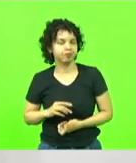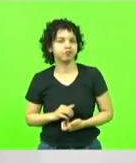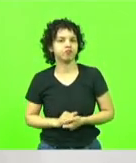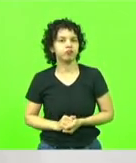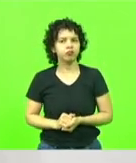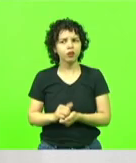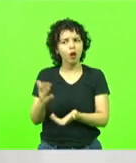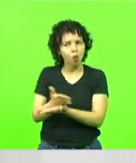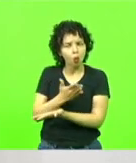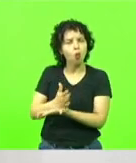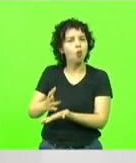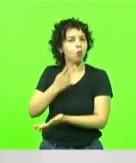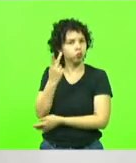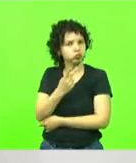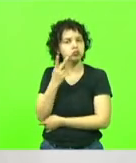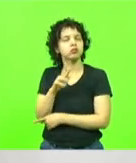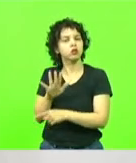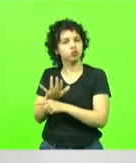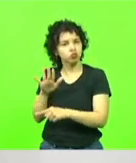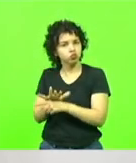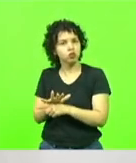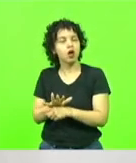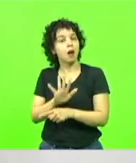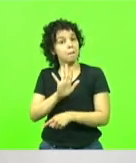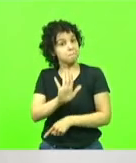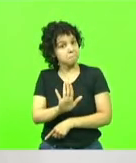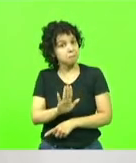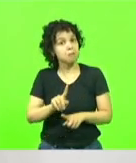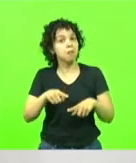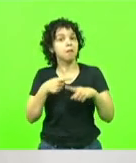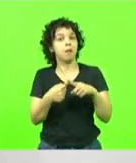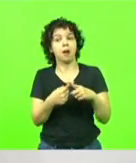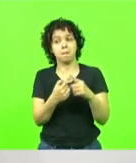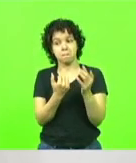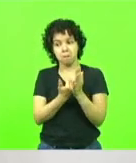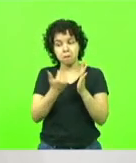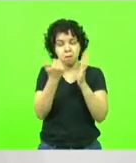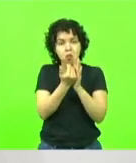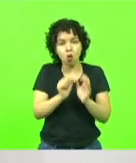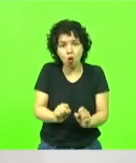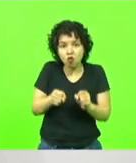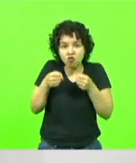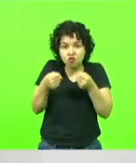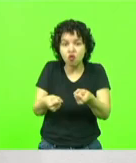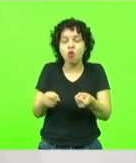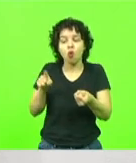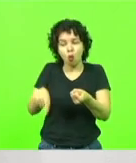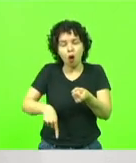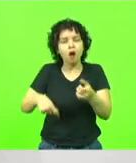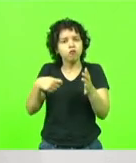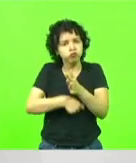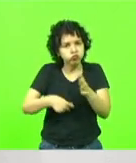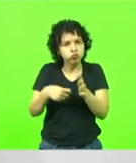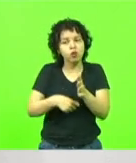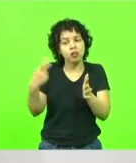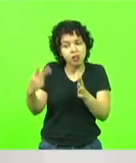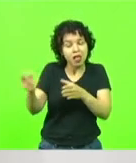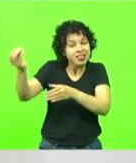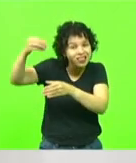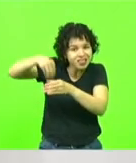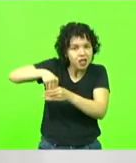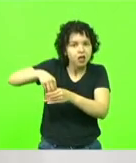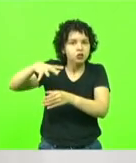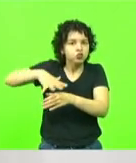mas quase tudo isso aconteceu partindo da persistência e análise de situações de dentro dos quartéis, onde